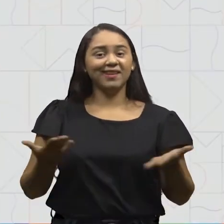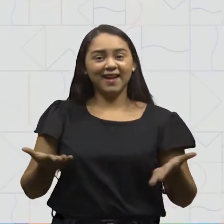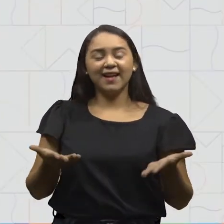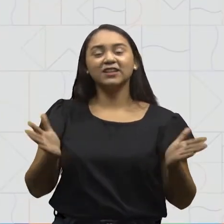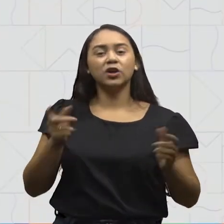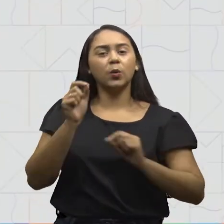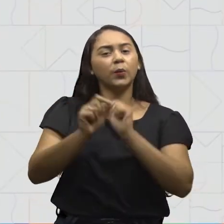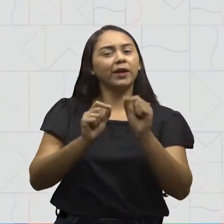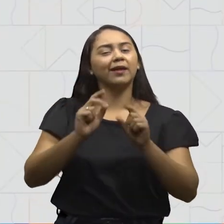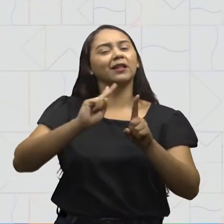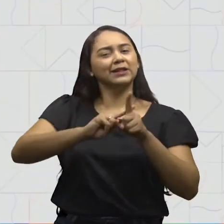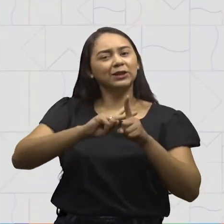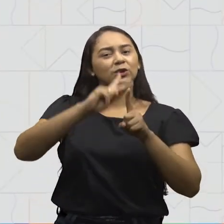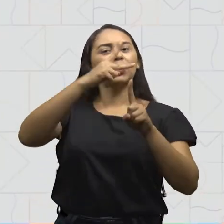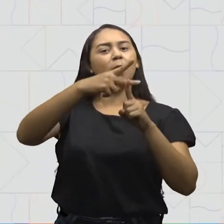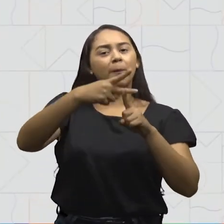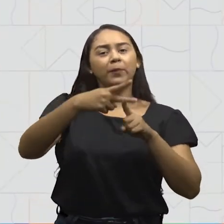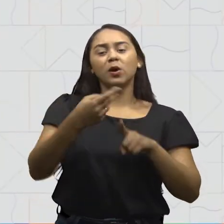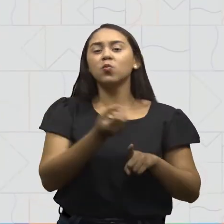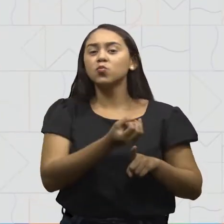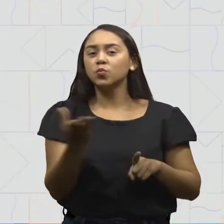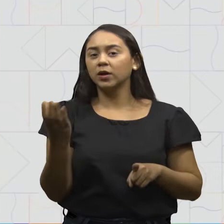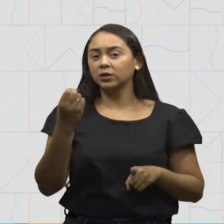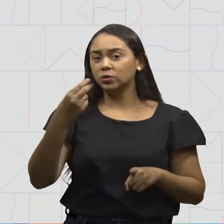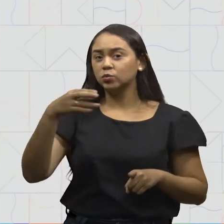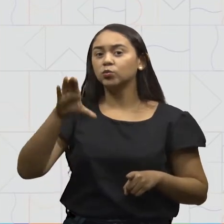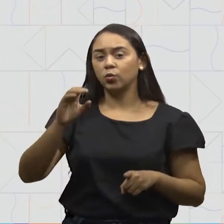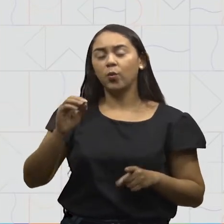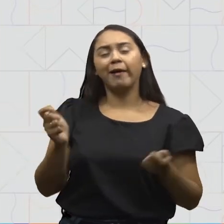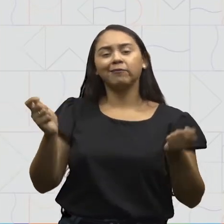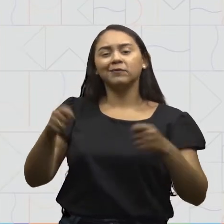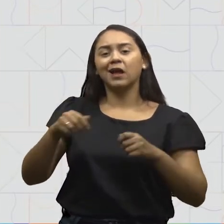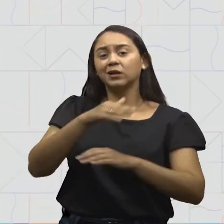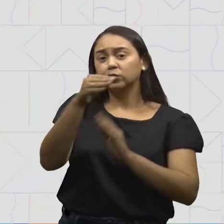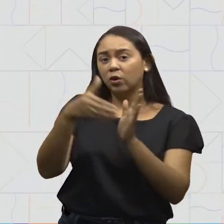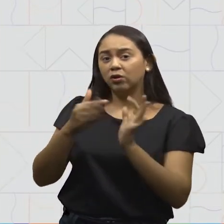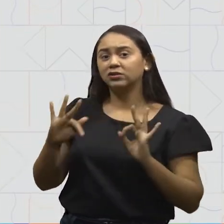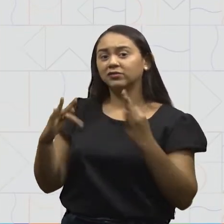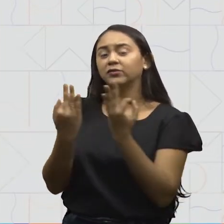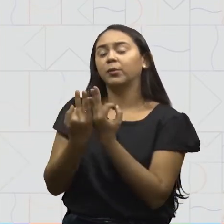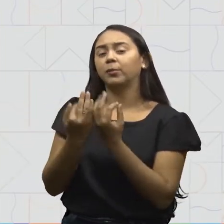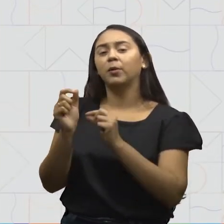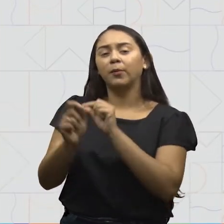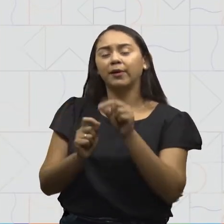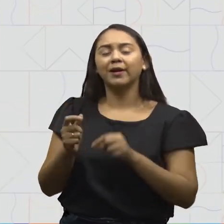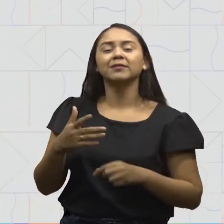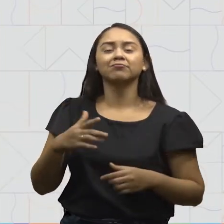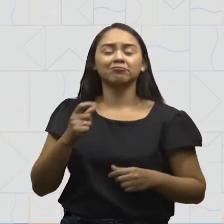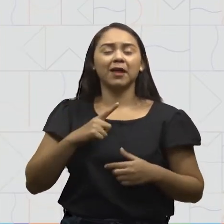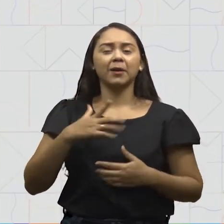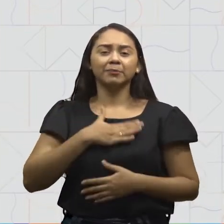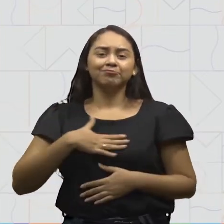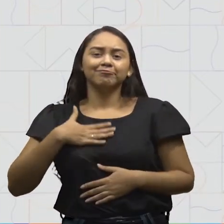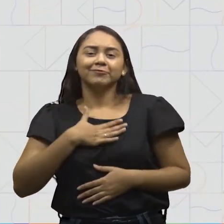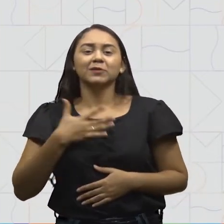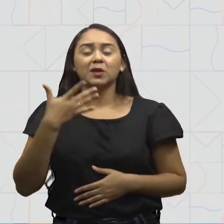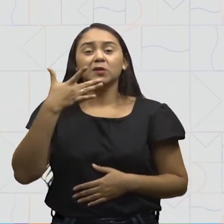E assim, eu dobrei a quantidade de suco para que todos da minha família ficassem